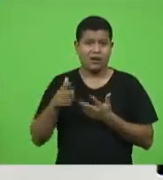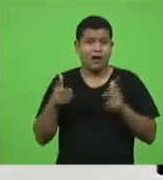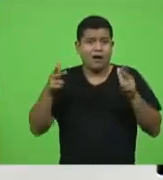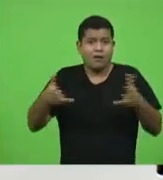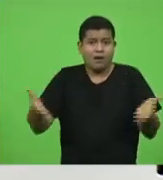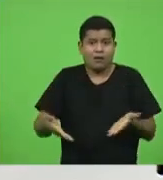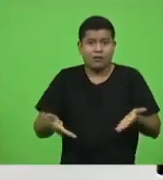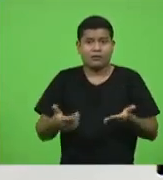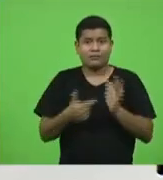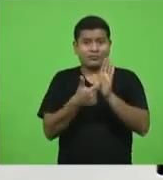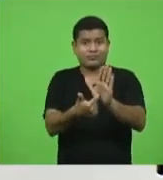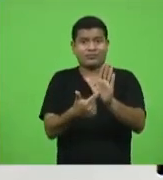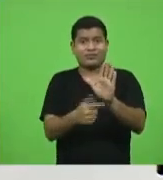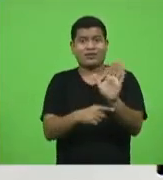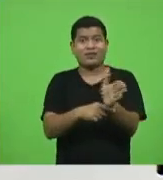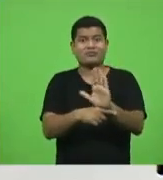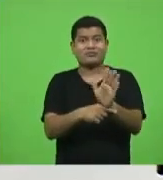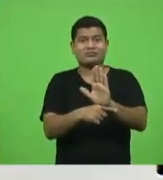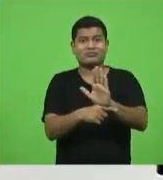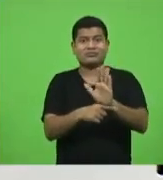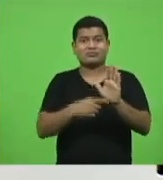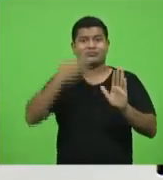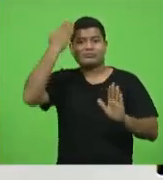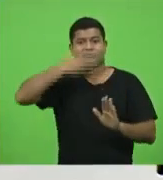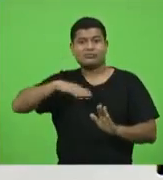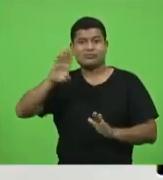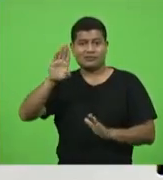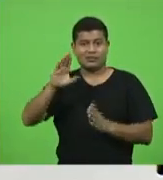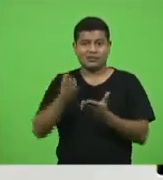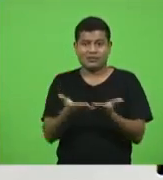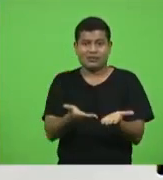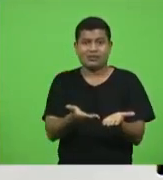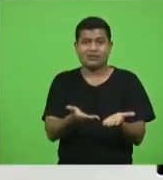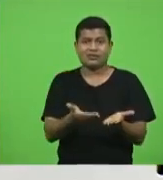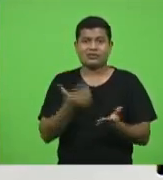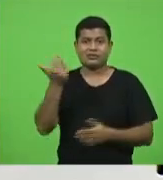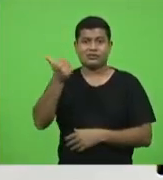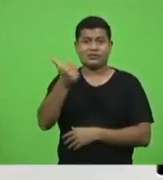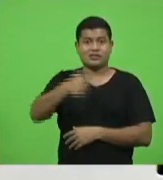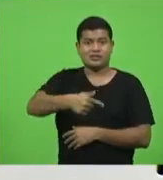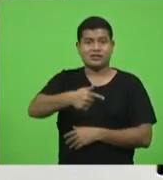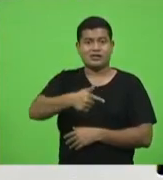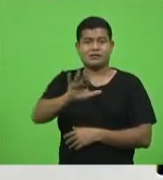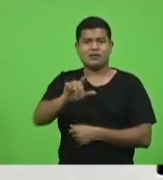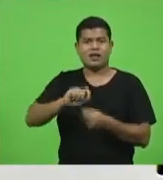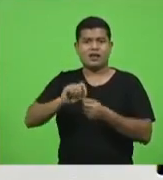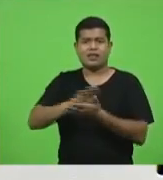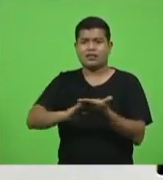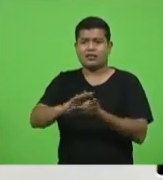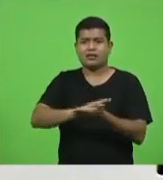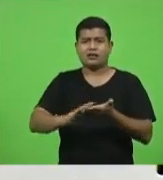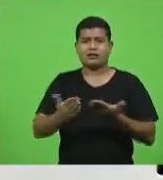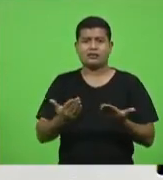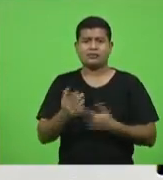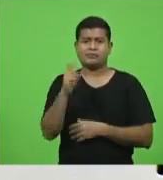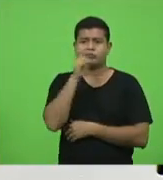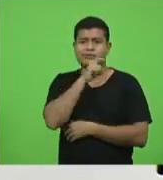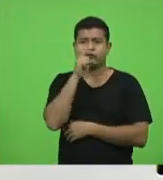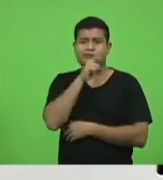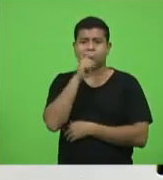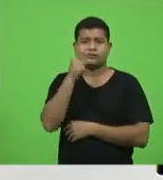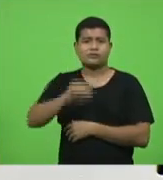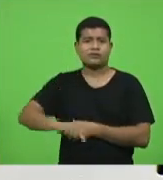esse vídeo aí de julho prometeram 17 leitos e não fizeram mentindo de novo